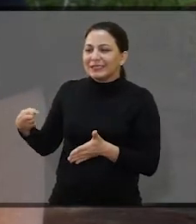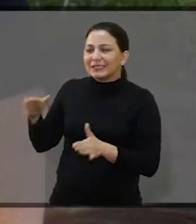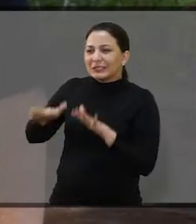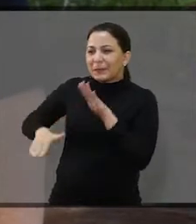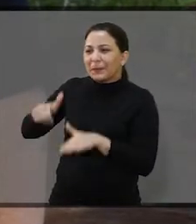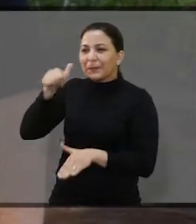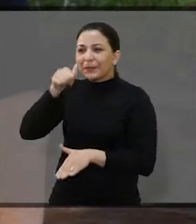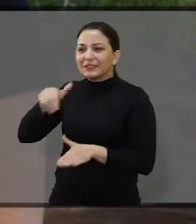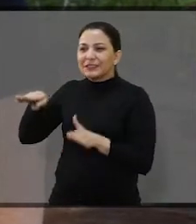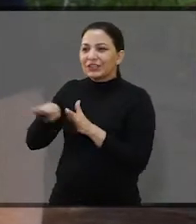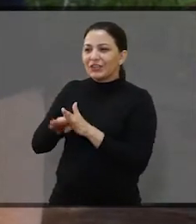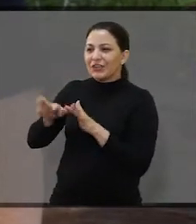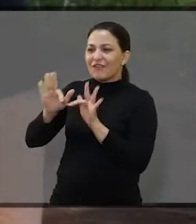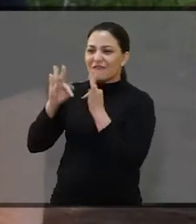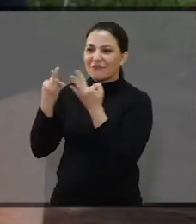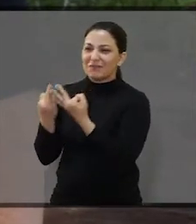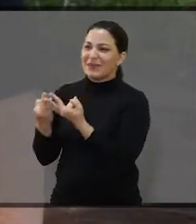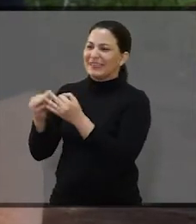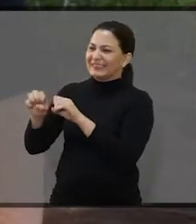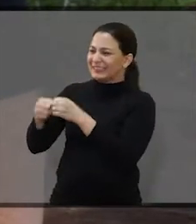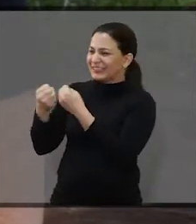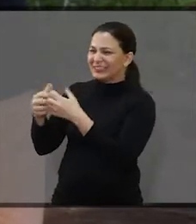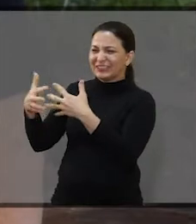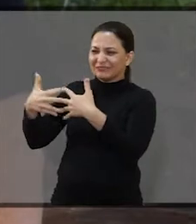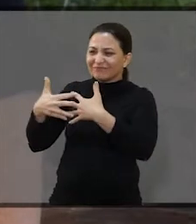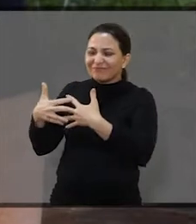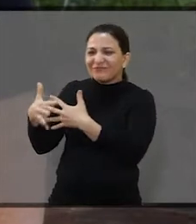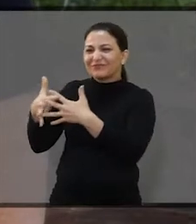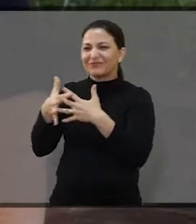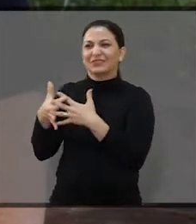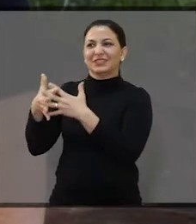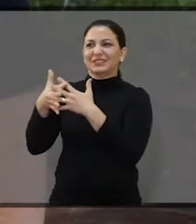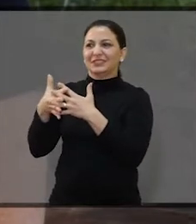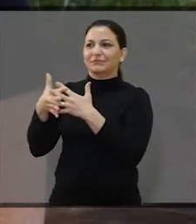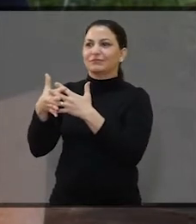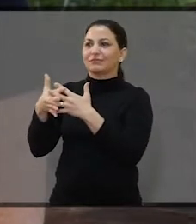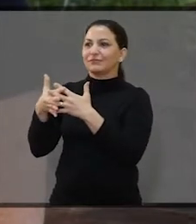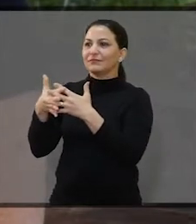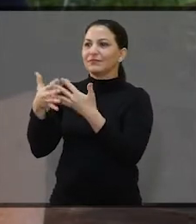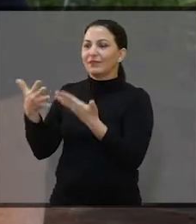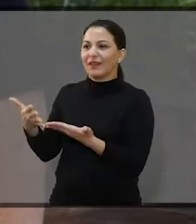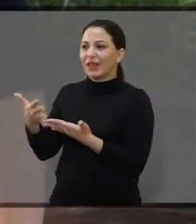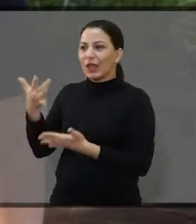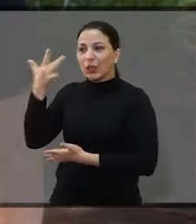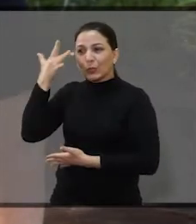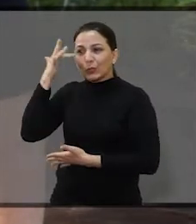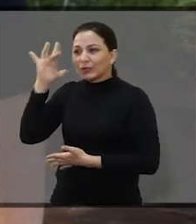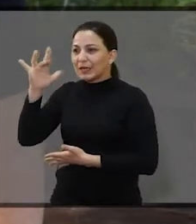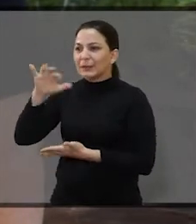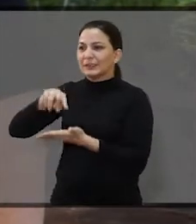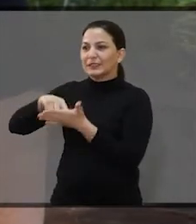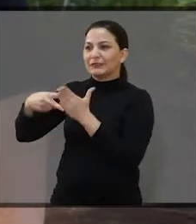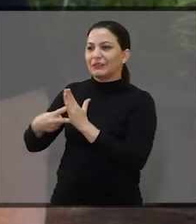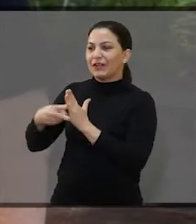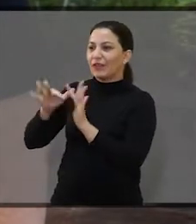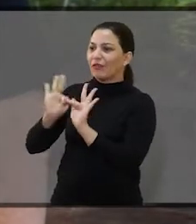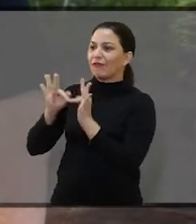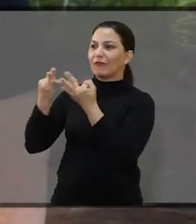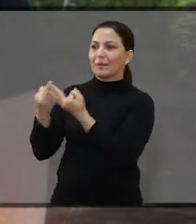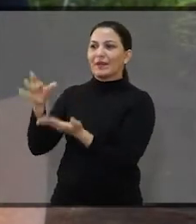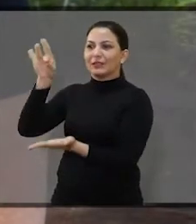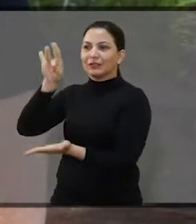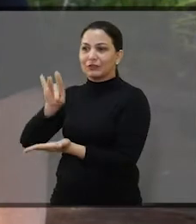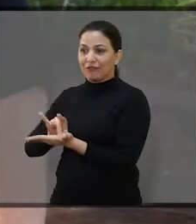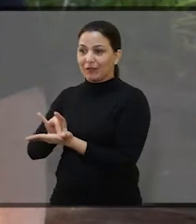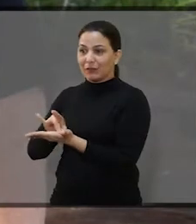chegam com as famílias aqui completamente destroçadas. Elas não sabem nem o que é família.